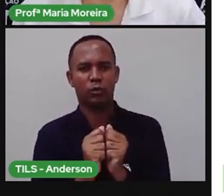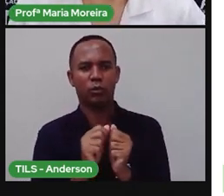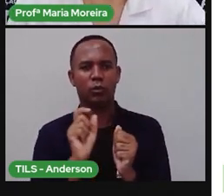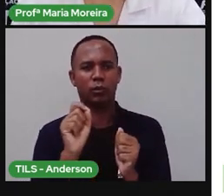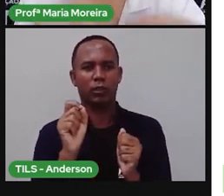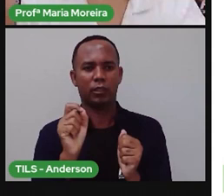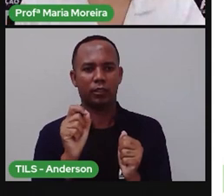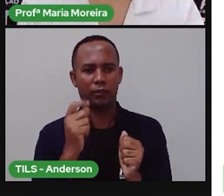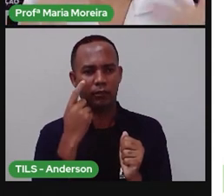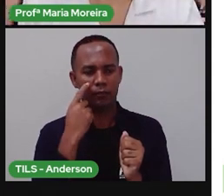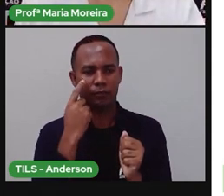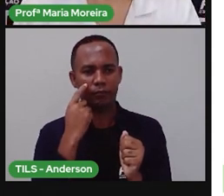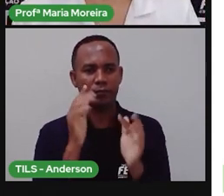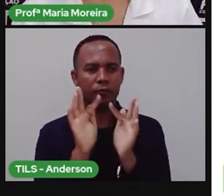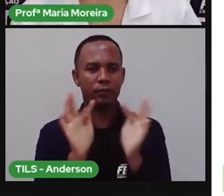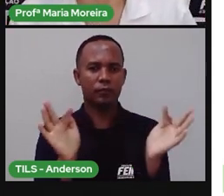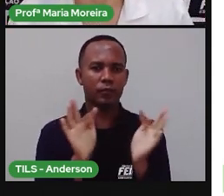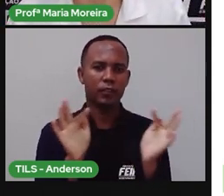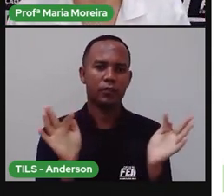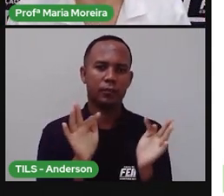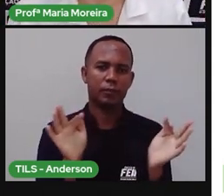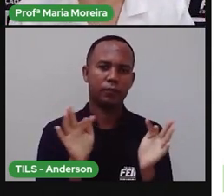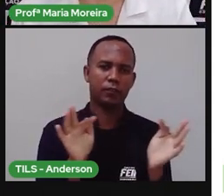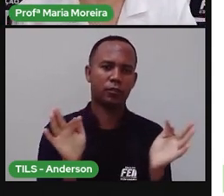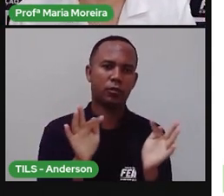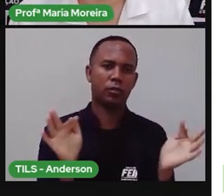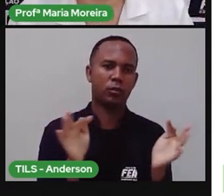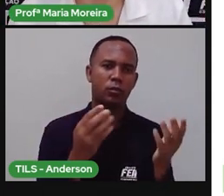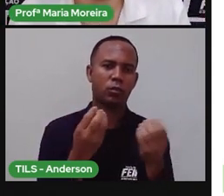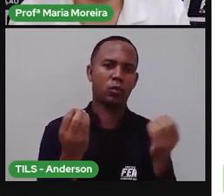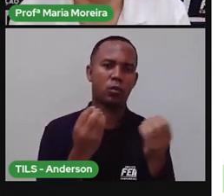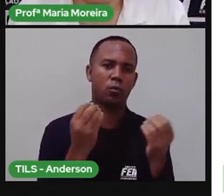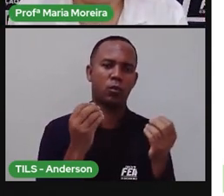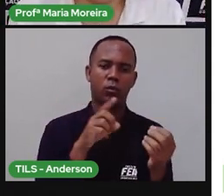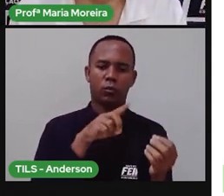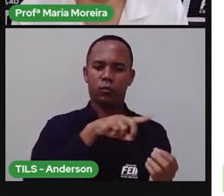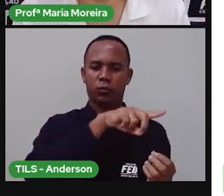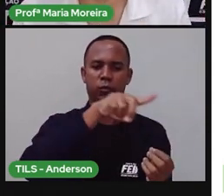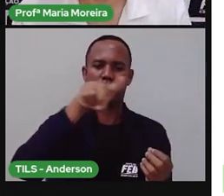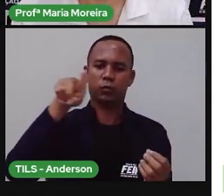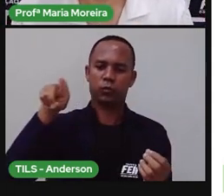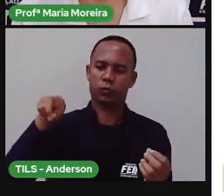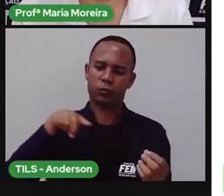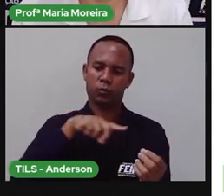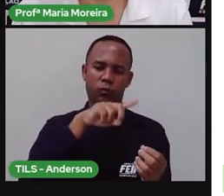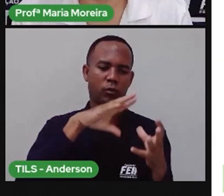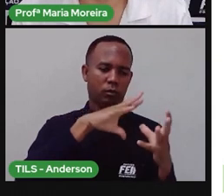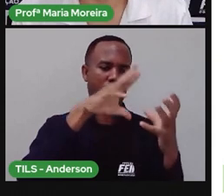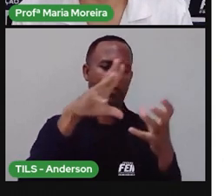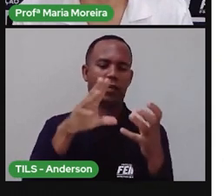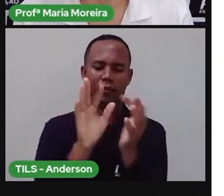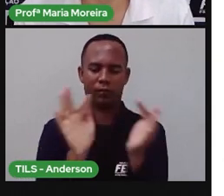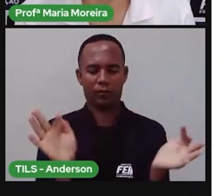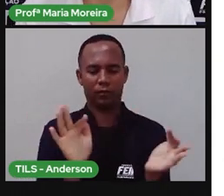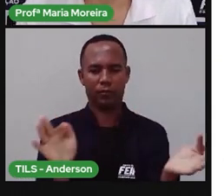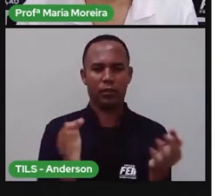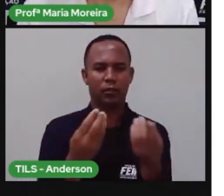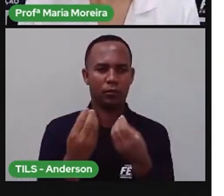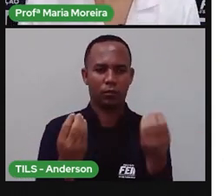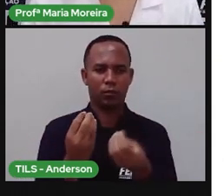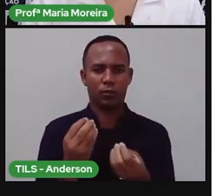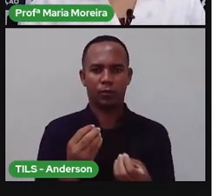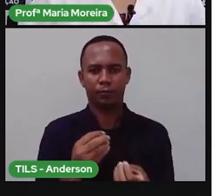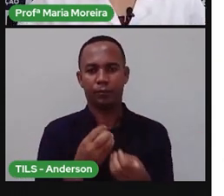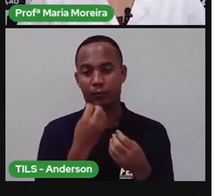exemplificou os movimentos da Terra de uma forma bem resumida. Mas vamos lá!